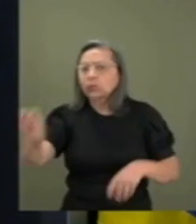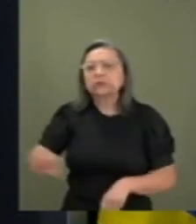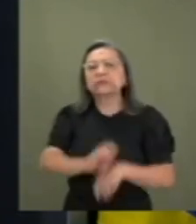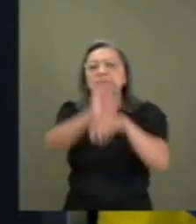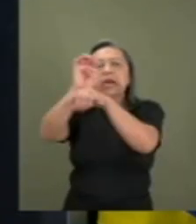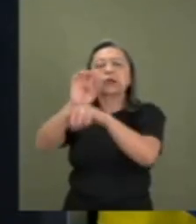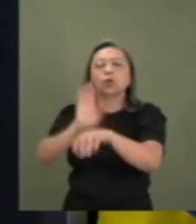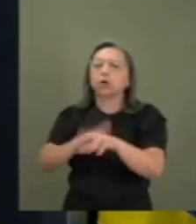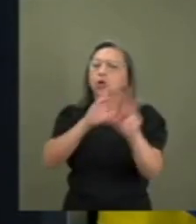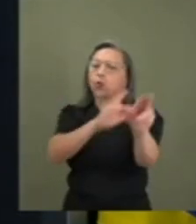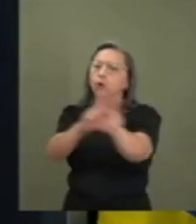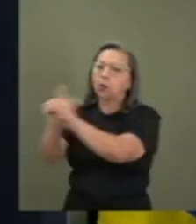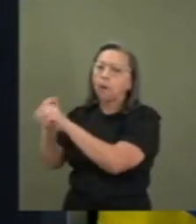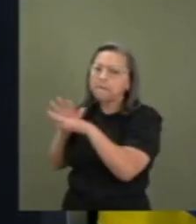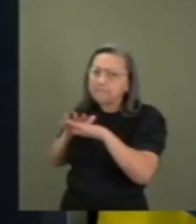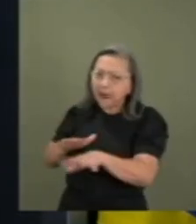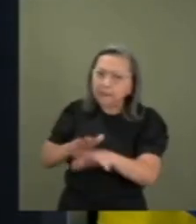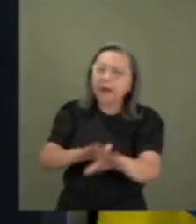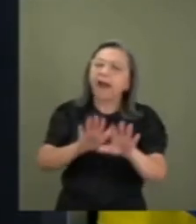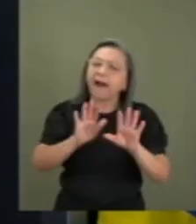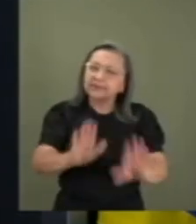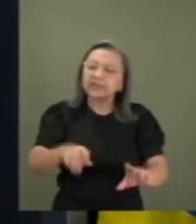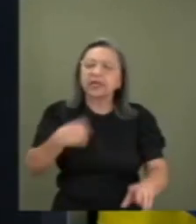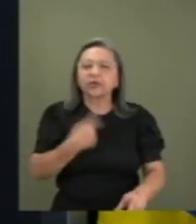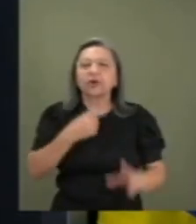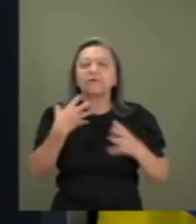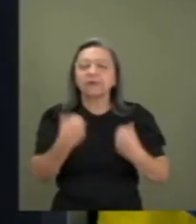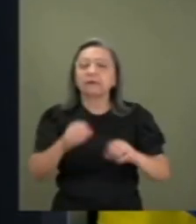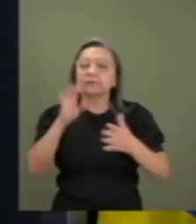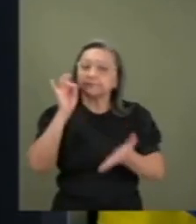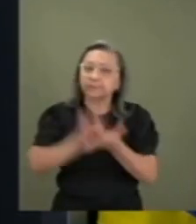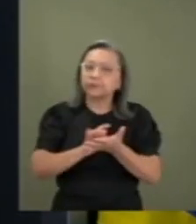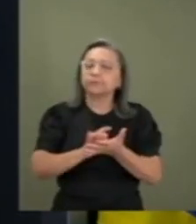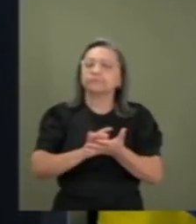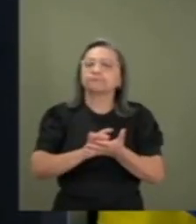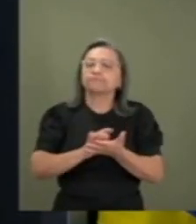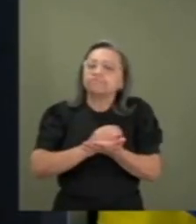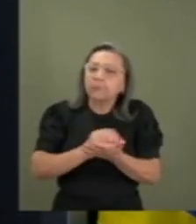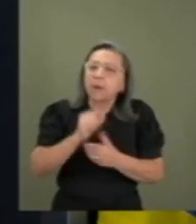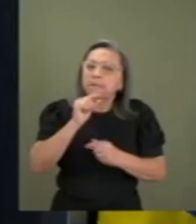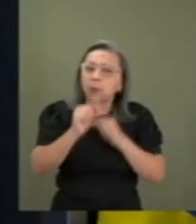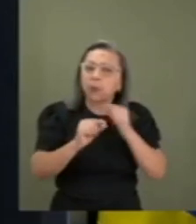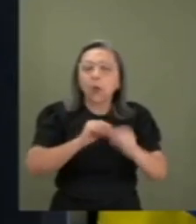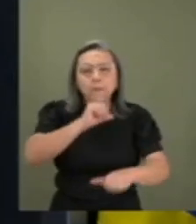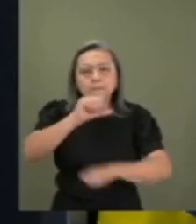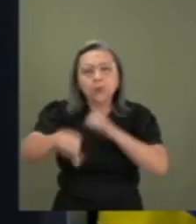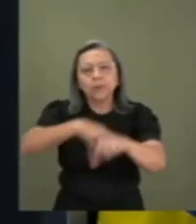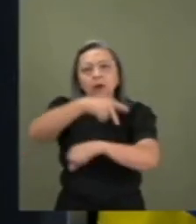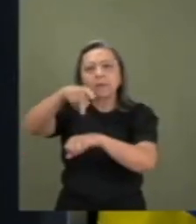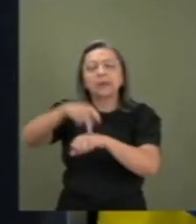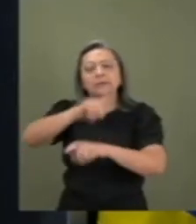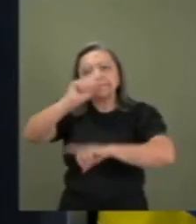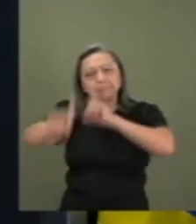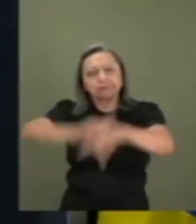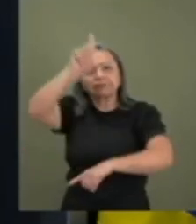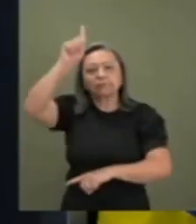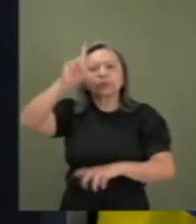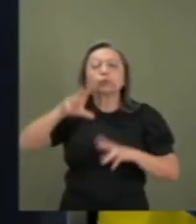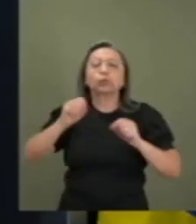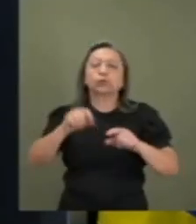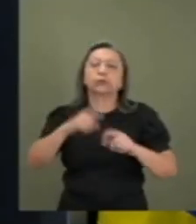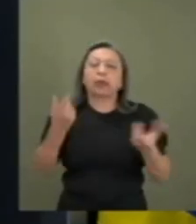e é assim que a gente vai, de forma embrionária, mudar esse país e reverter tudo que está